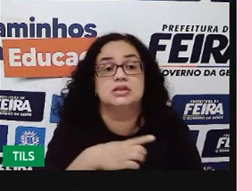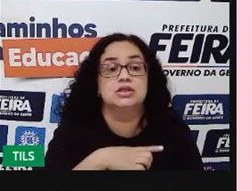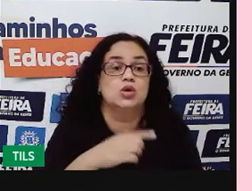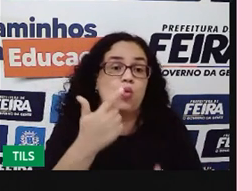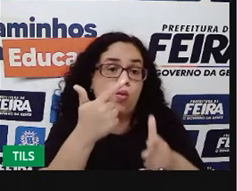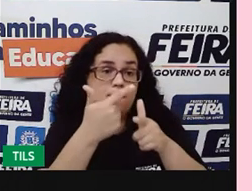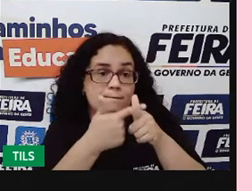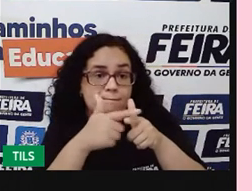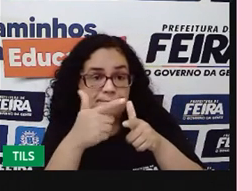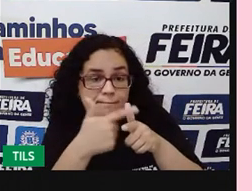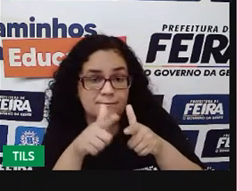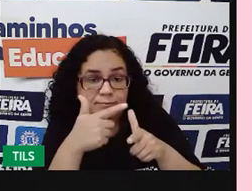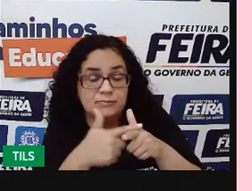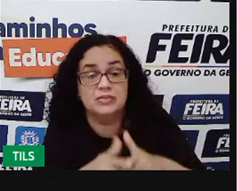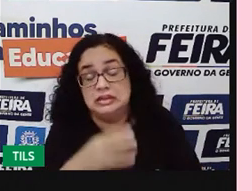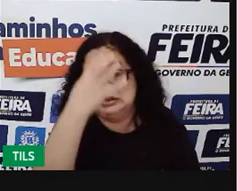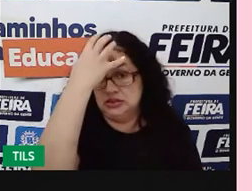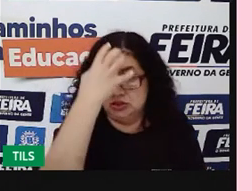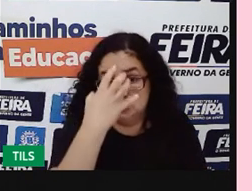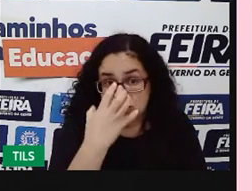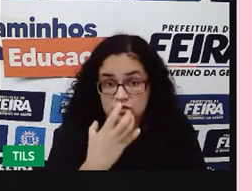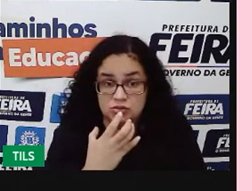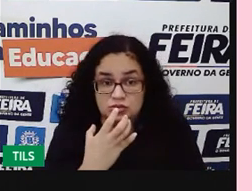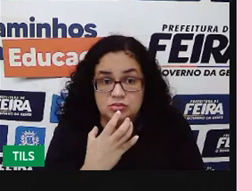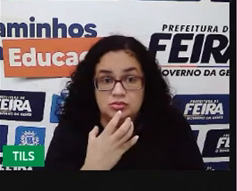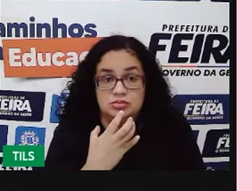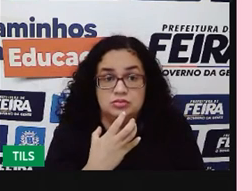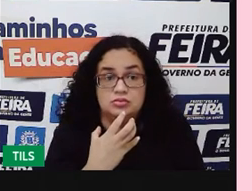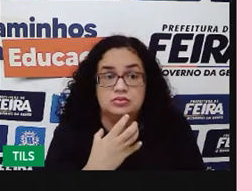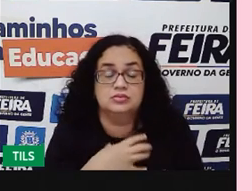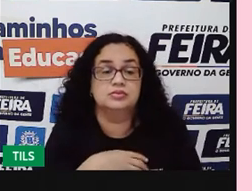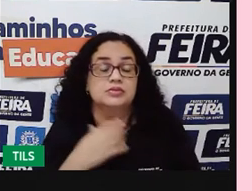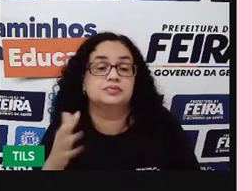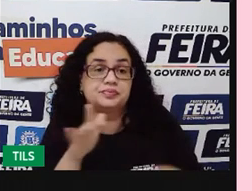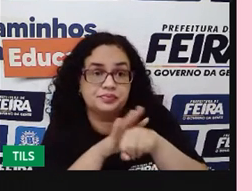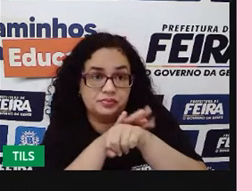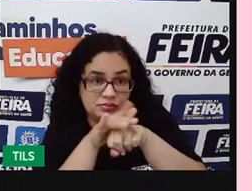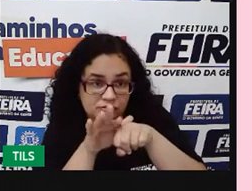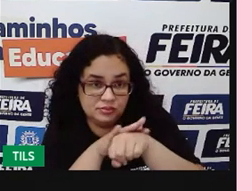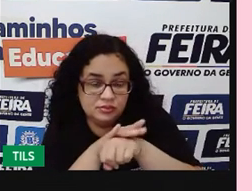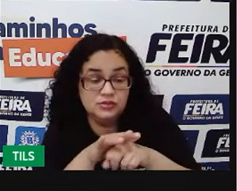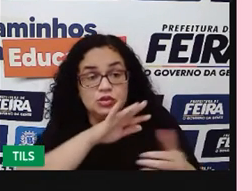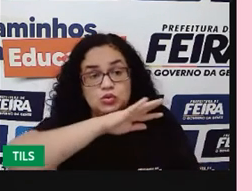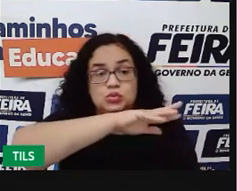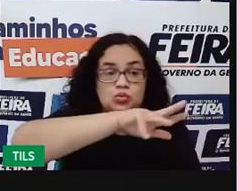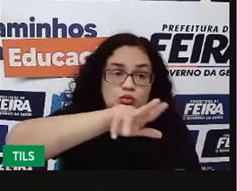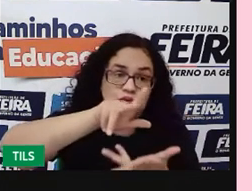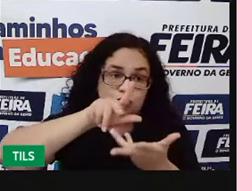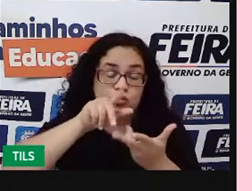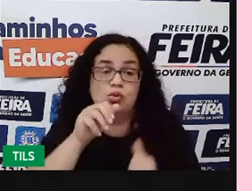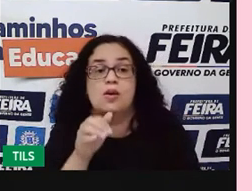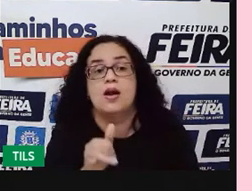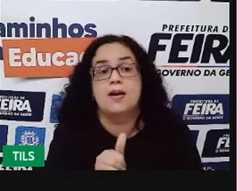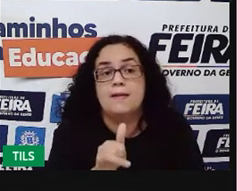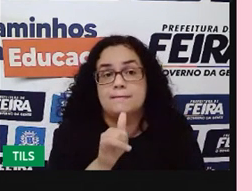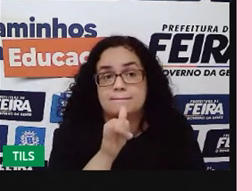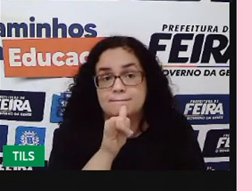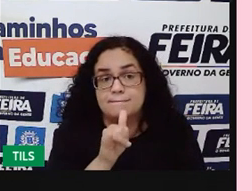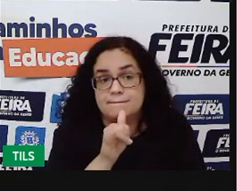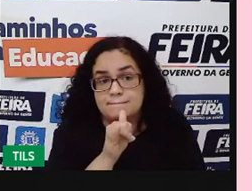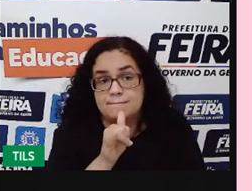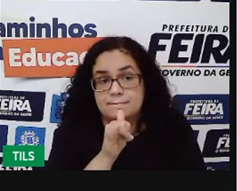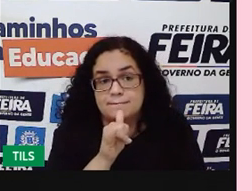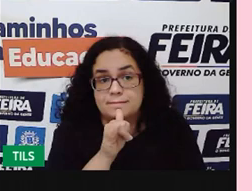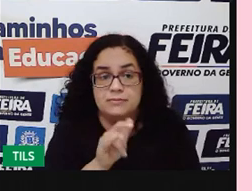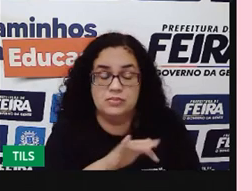problema muito grave, muito sério, com relação a essa doença mundialmente, então, por isso que ela é considerada uma